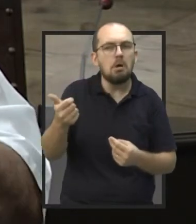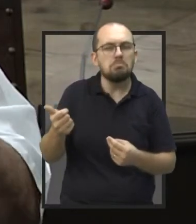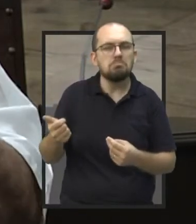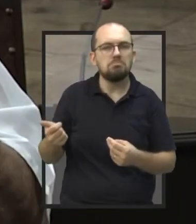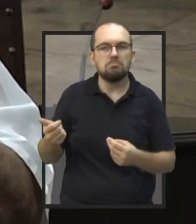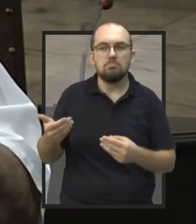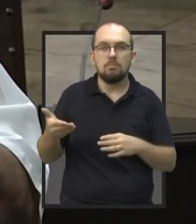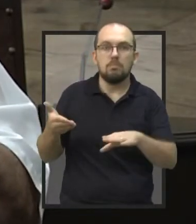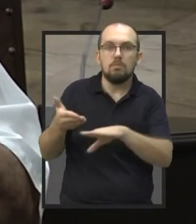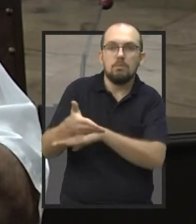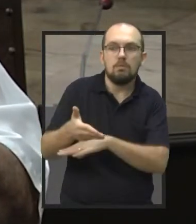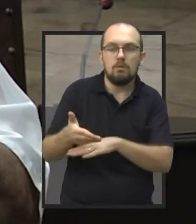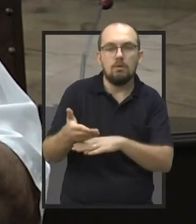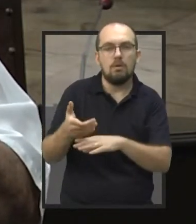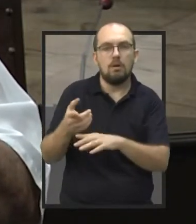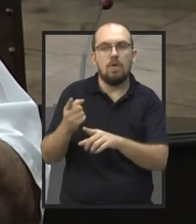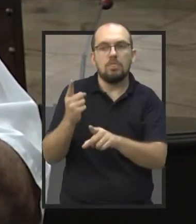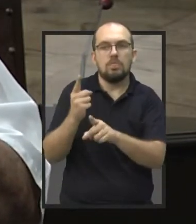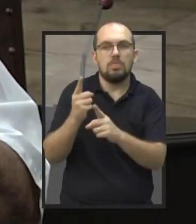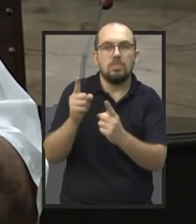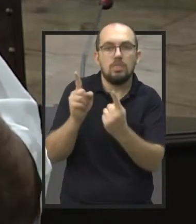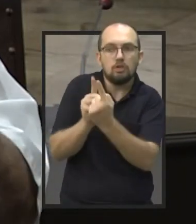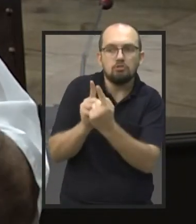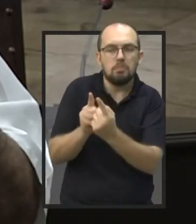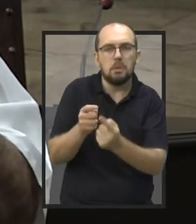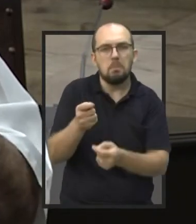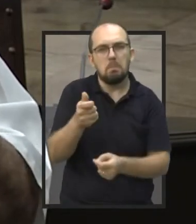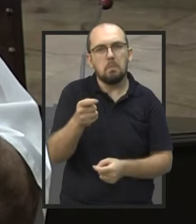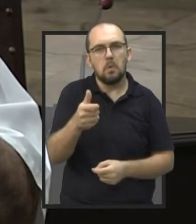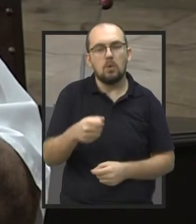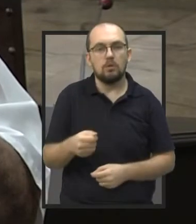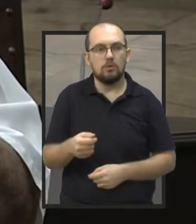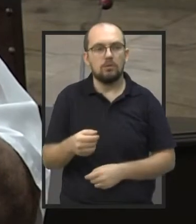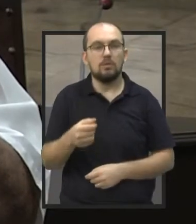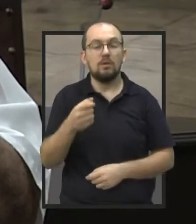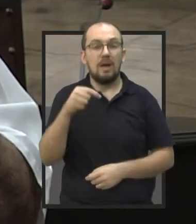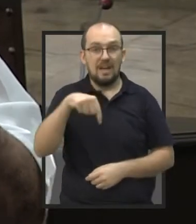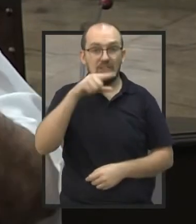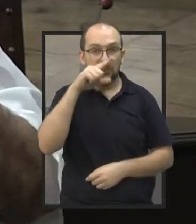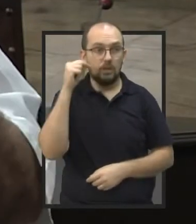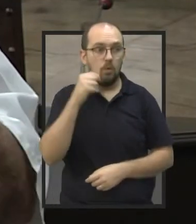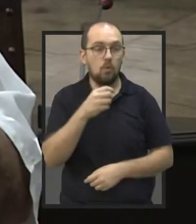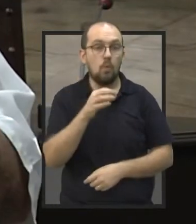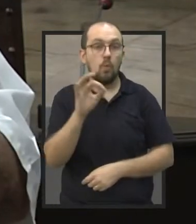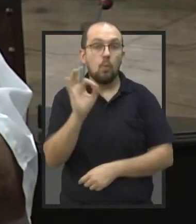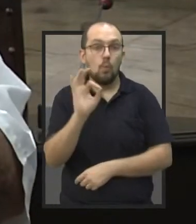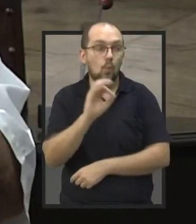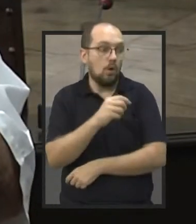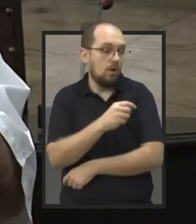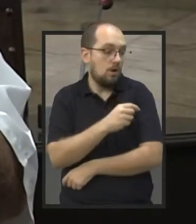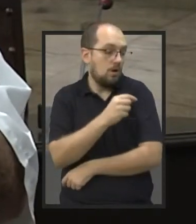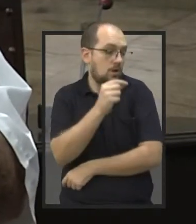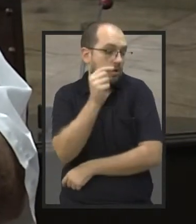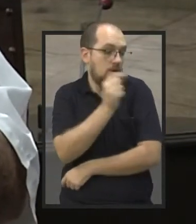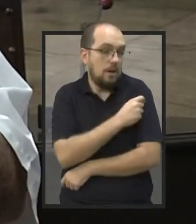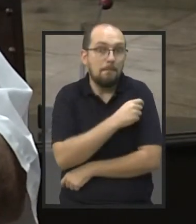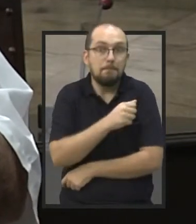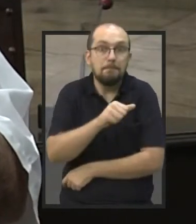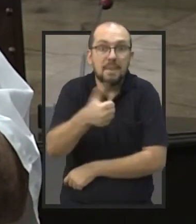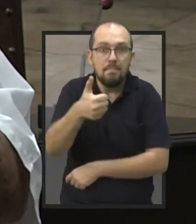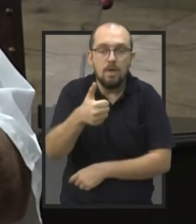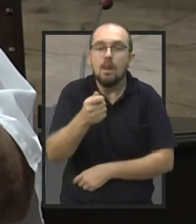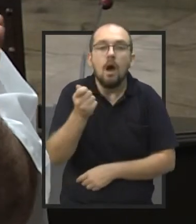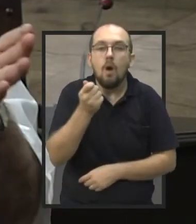já houve que não tomaram a primeira dose ainda. Eu vou falar um número aqui, que talvez as pessoas vão